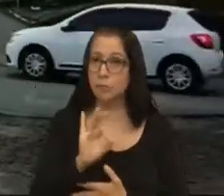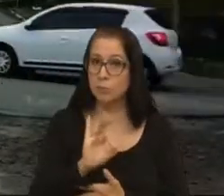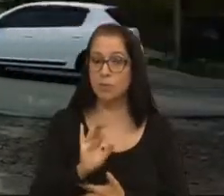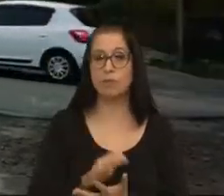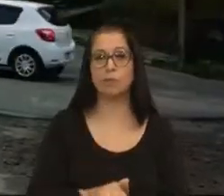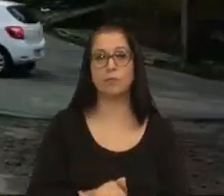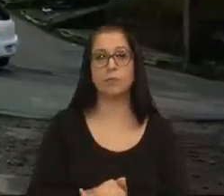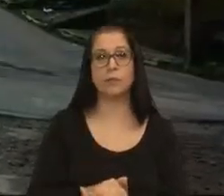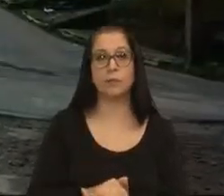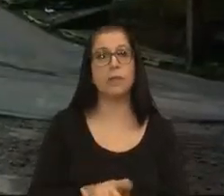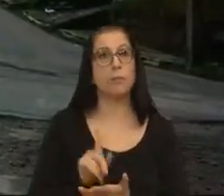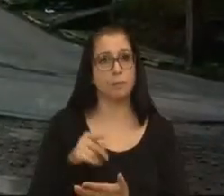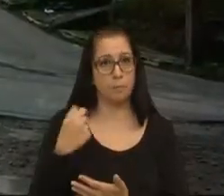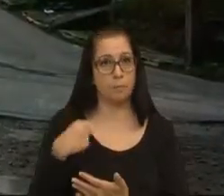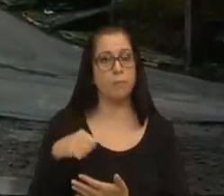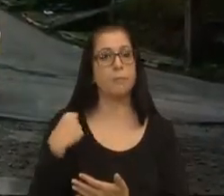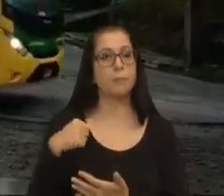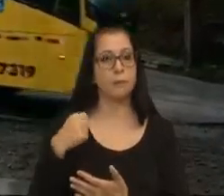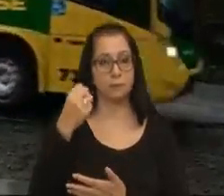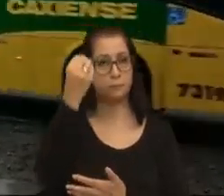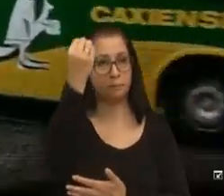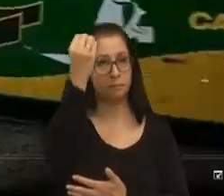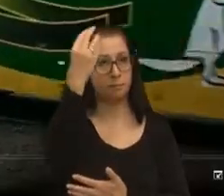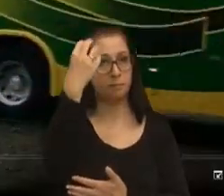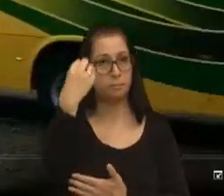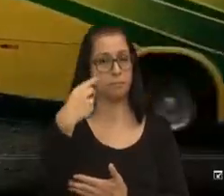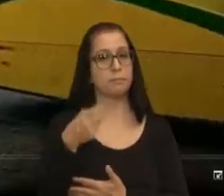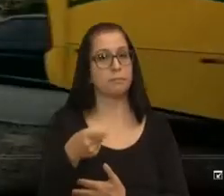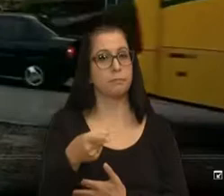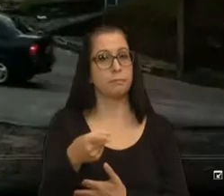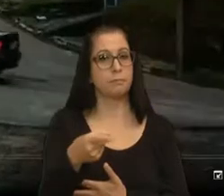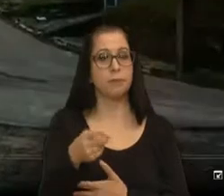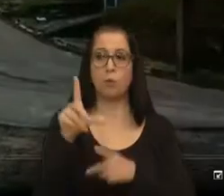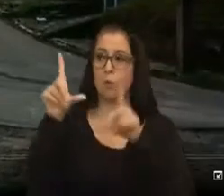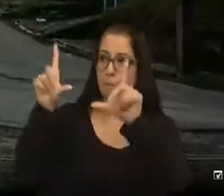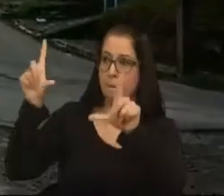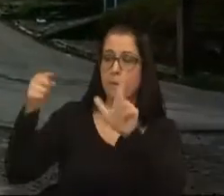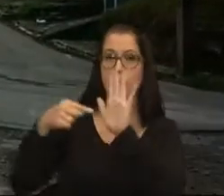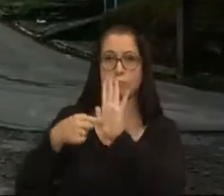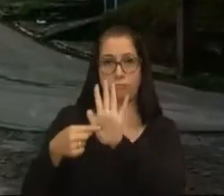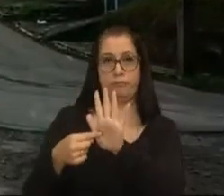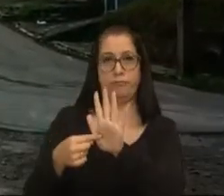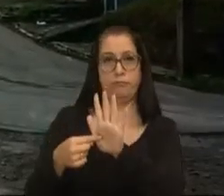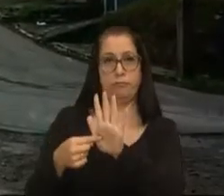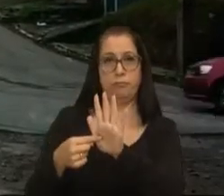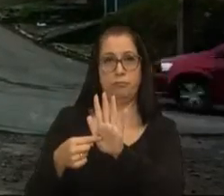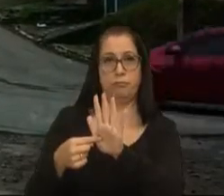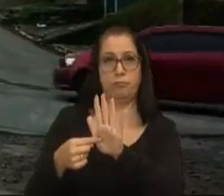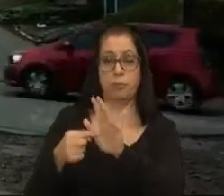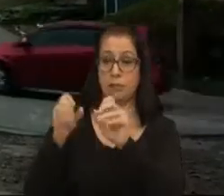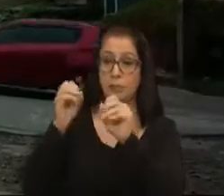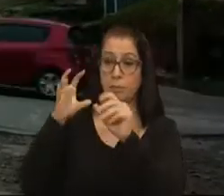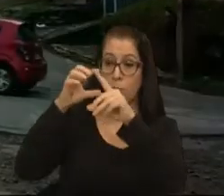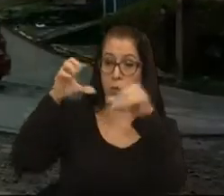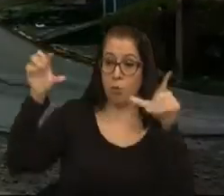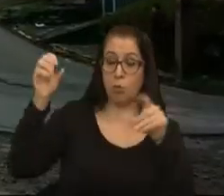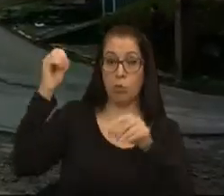Então, é preciso uma sinalização com placas refletivas, enfim.